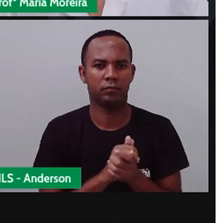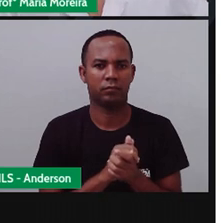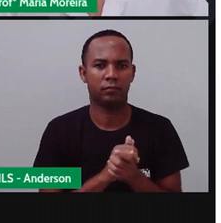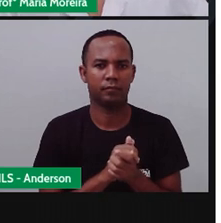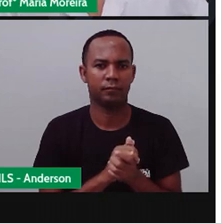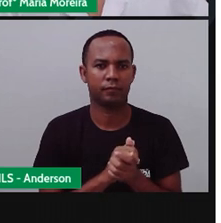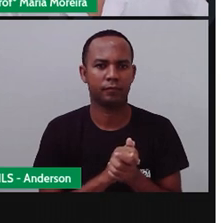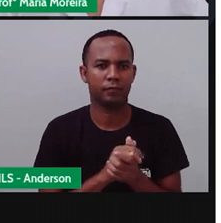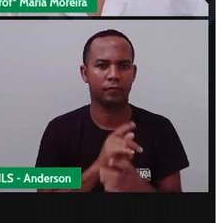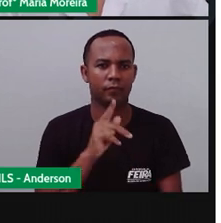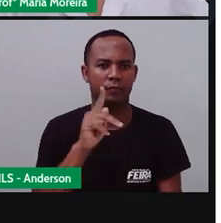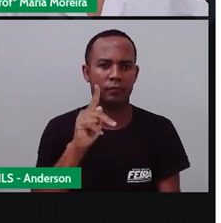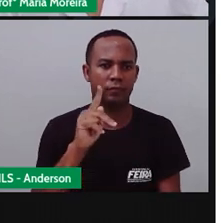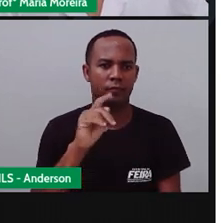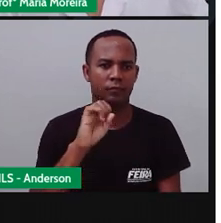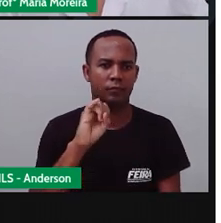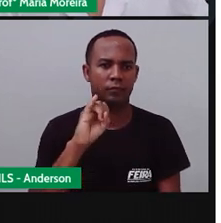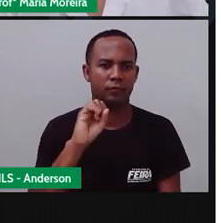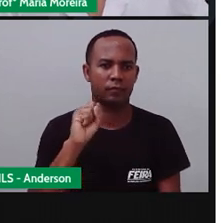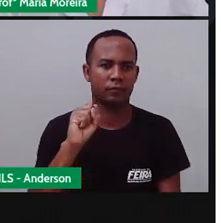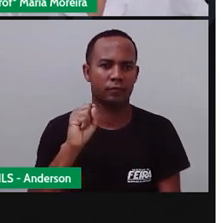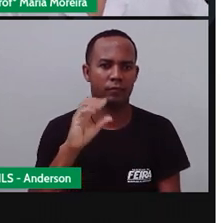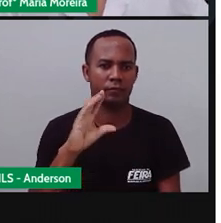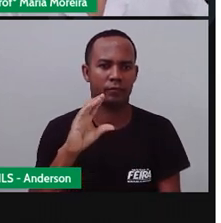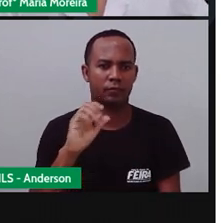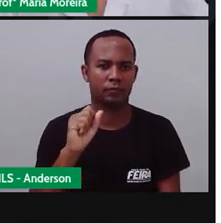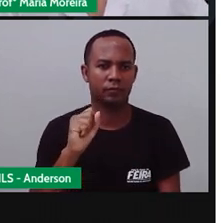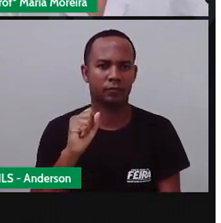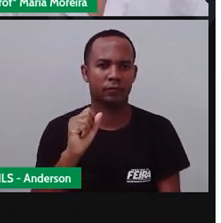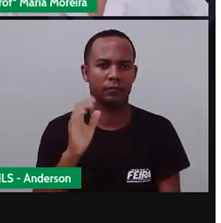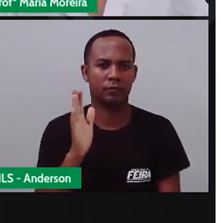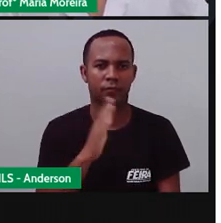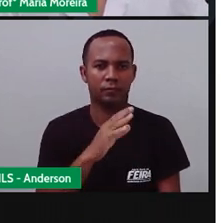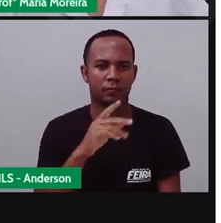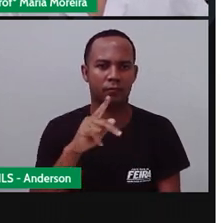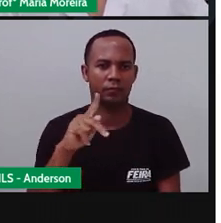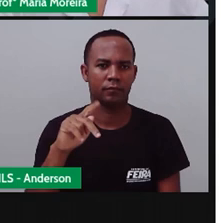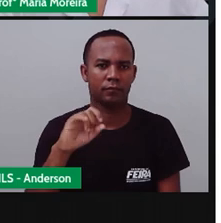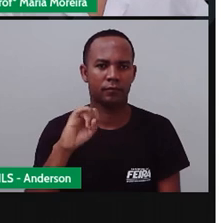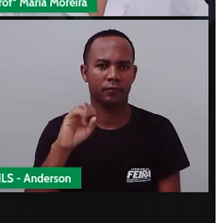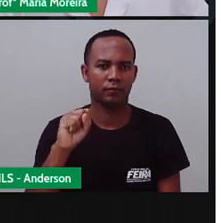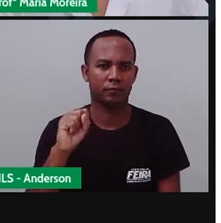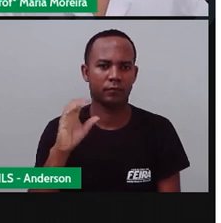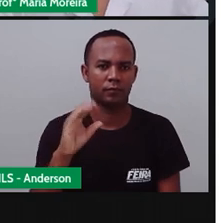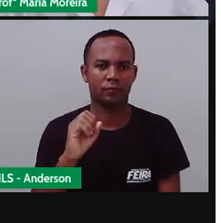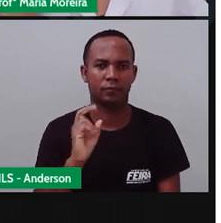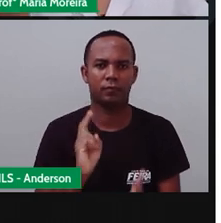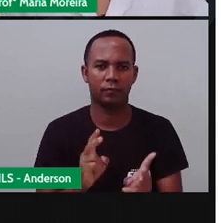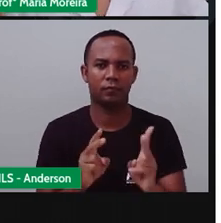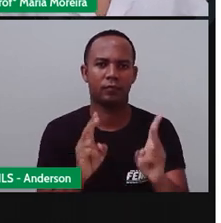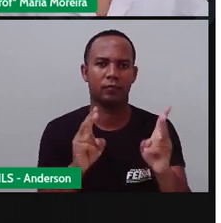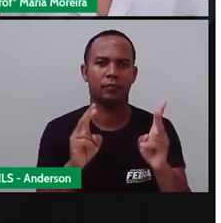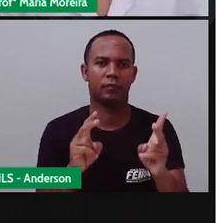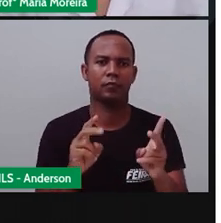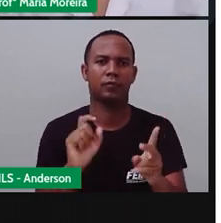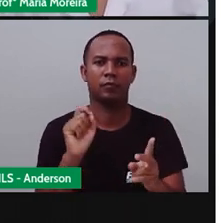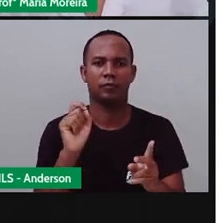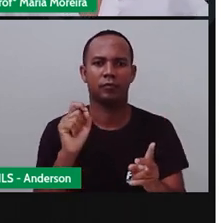E pisca, pisca, continuou a piscar pela vida afora, mas